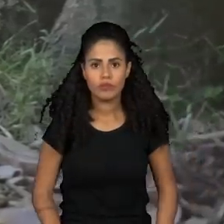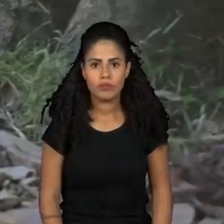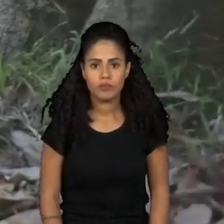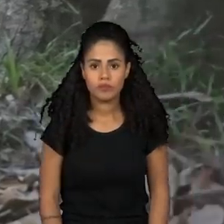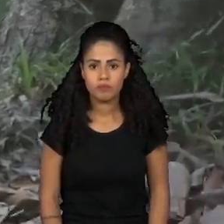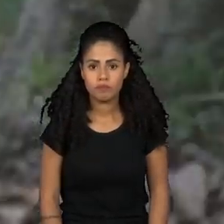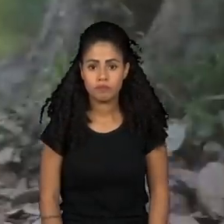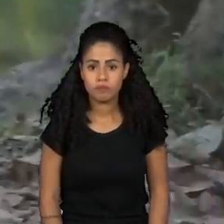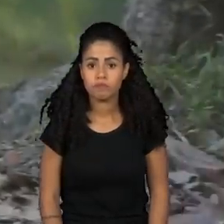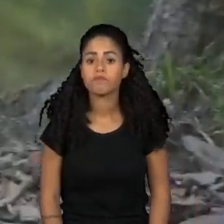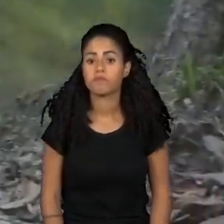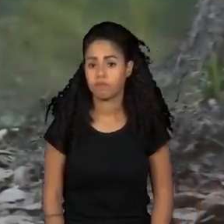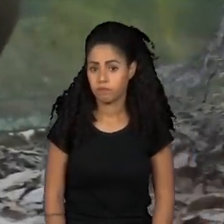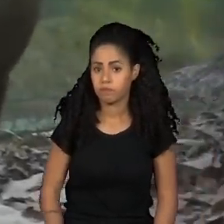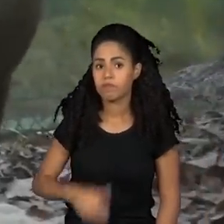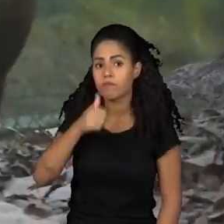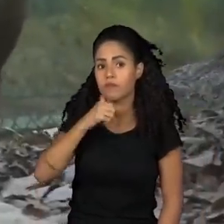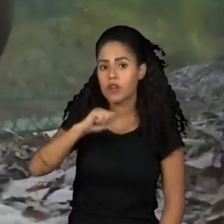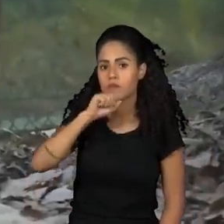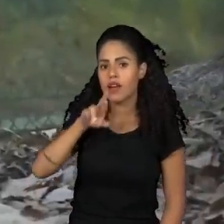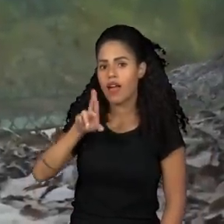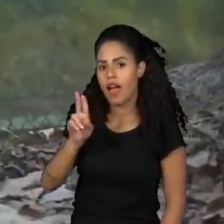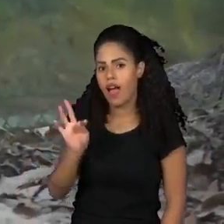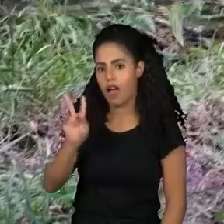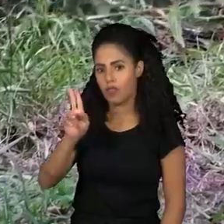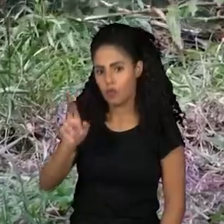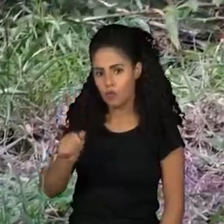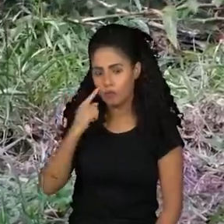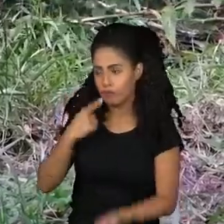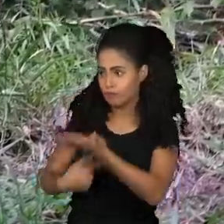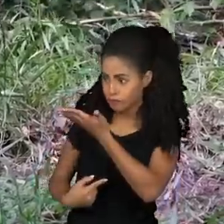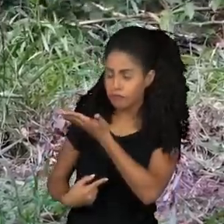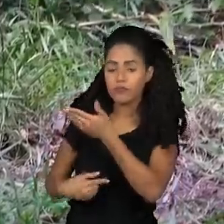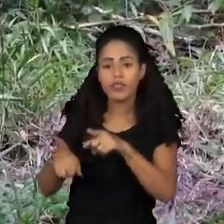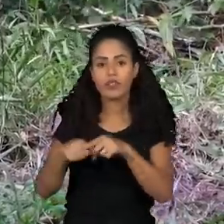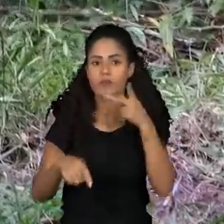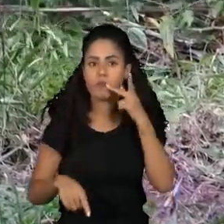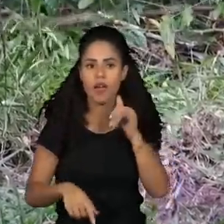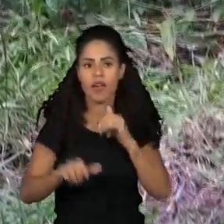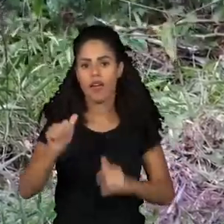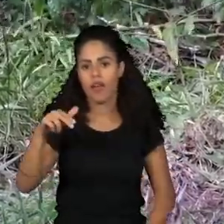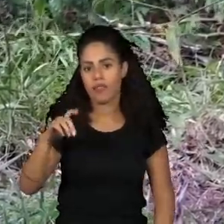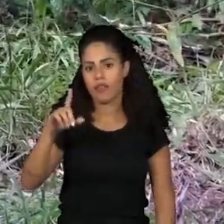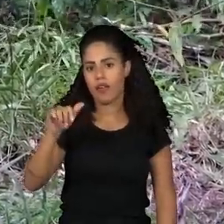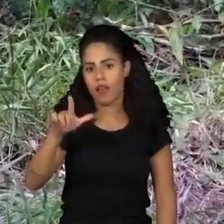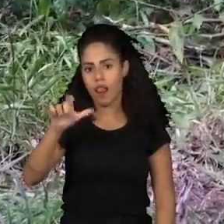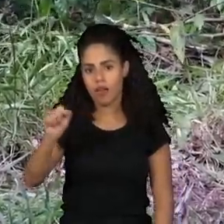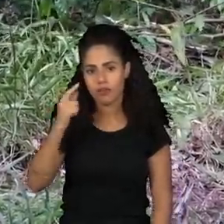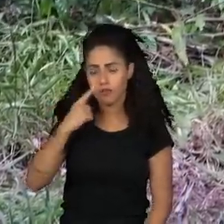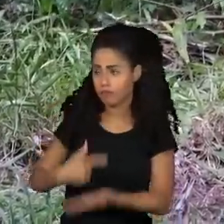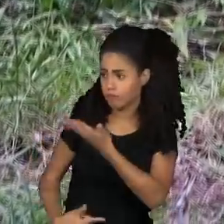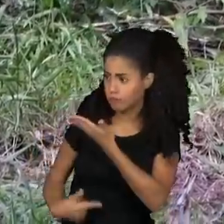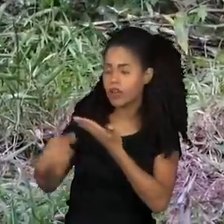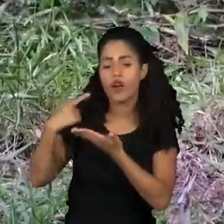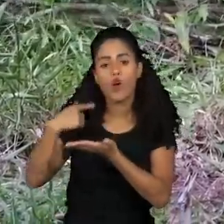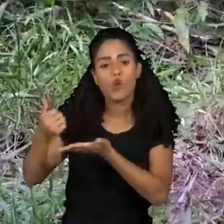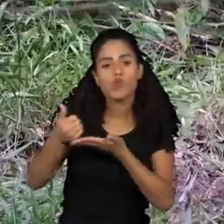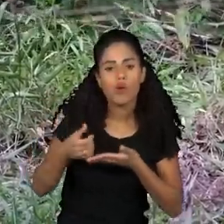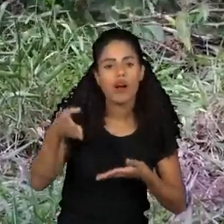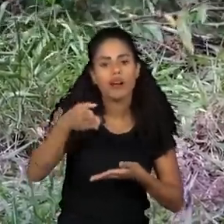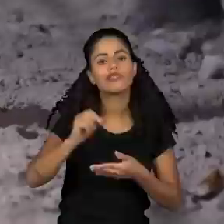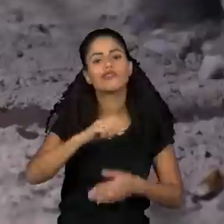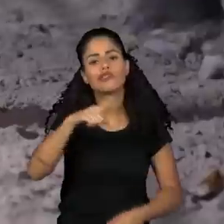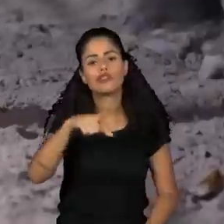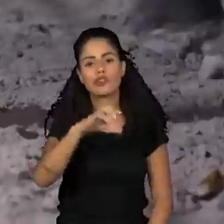A mãe, Ratu, de 23 anos, nativa da região, e o pai, Andalas, de 22 anos, trazido de um zoológico